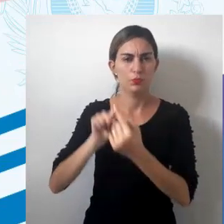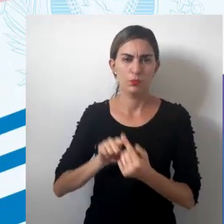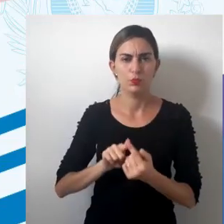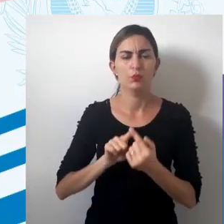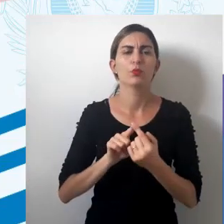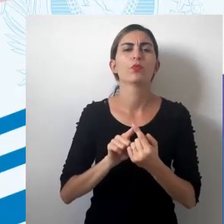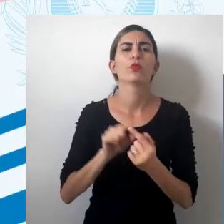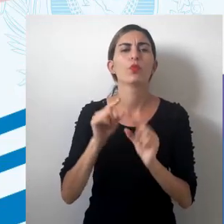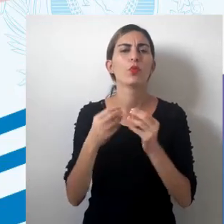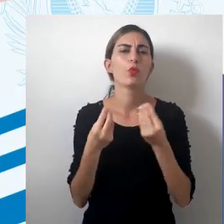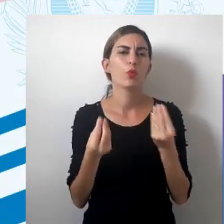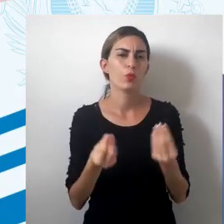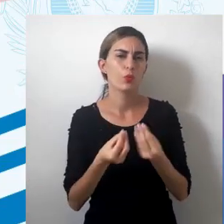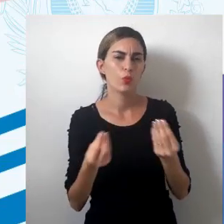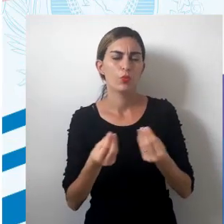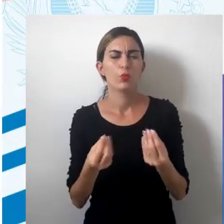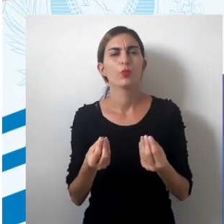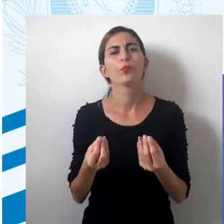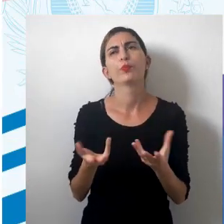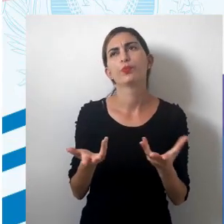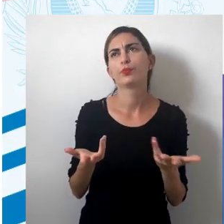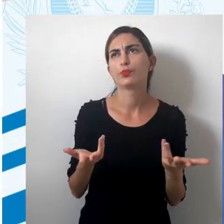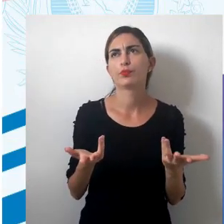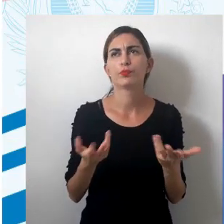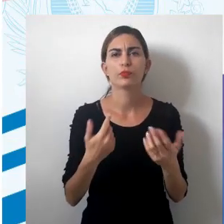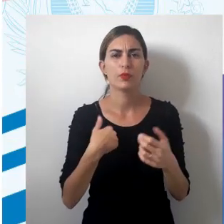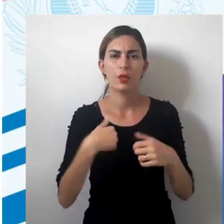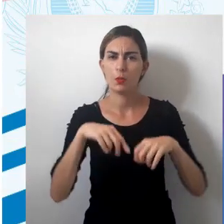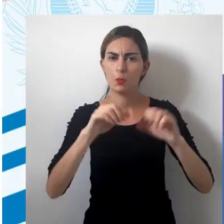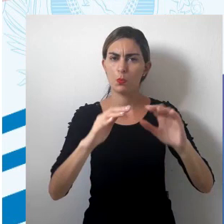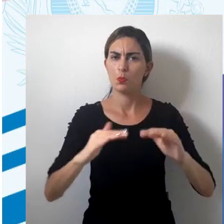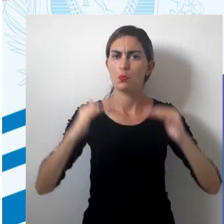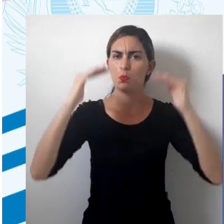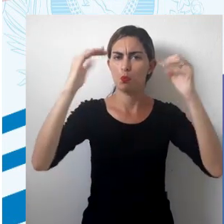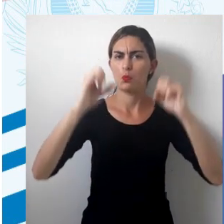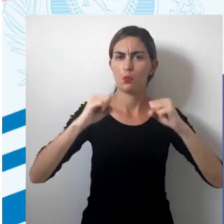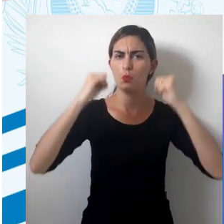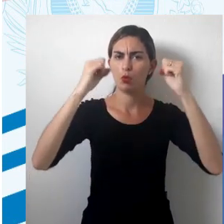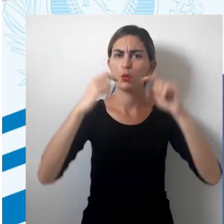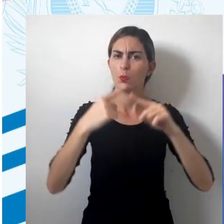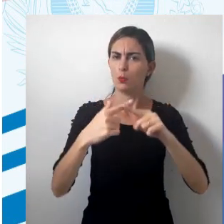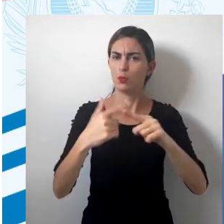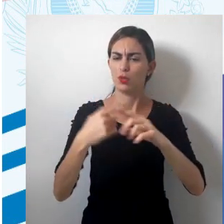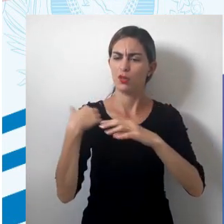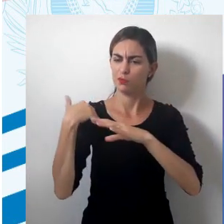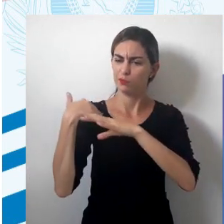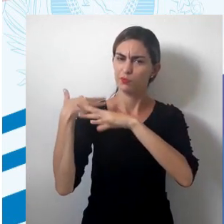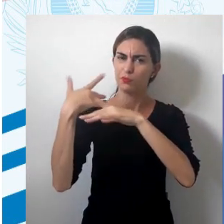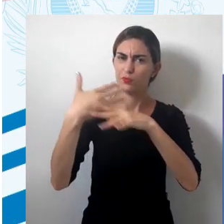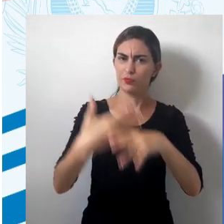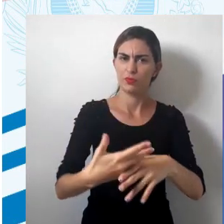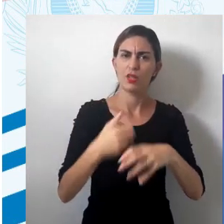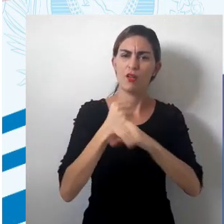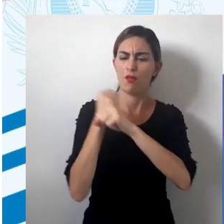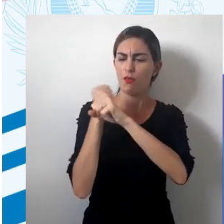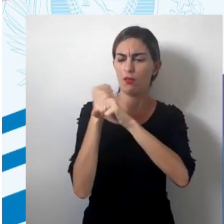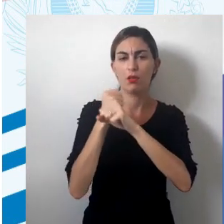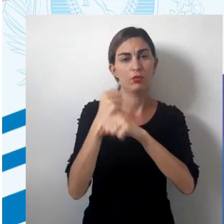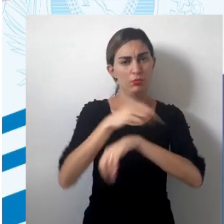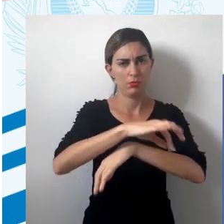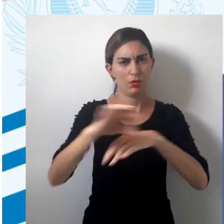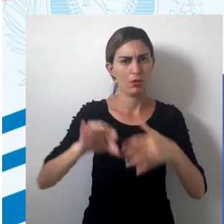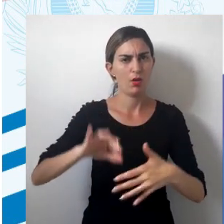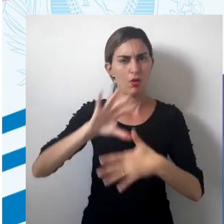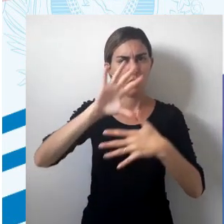próxima com a questão do poder. Por quê? Porque, durante muito tempo, a cartografia foi